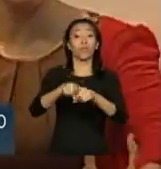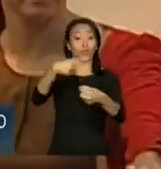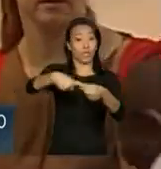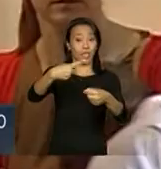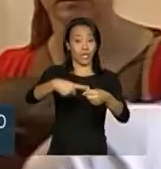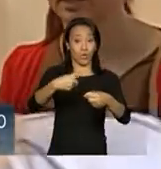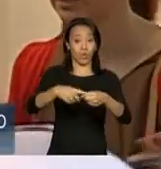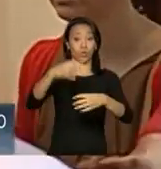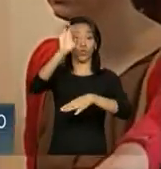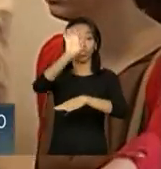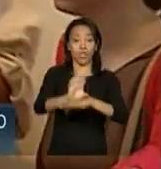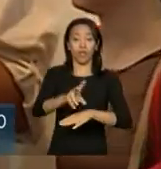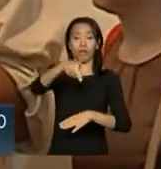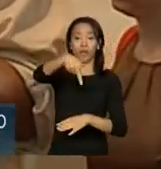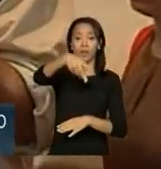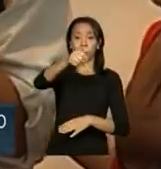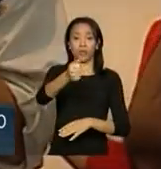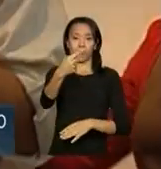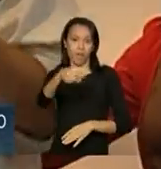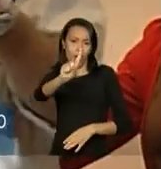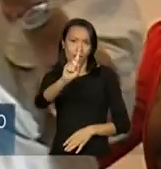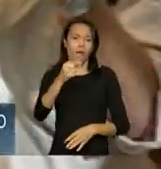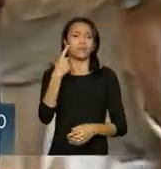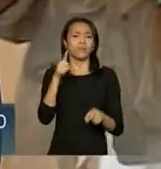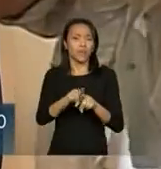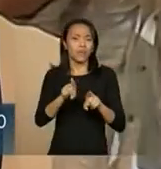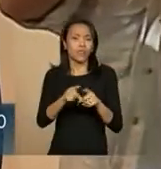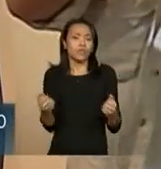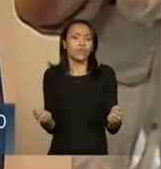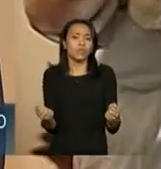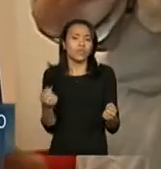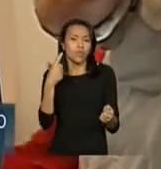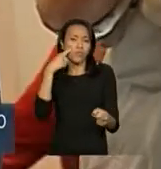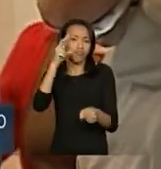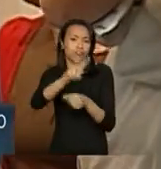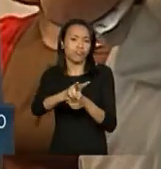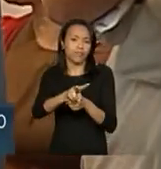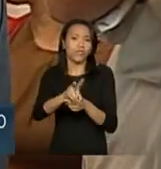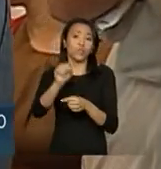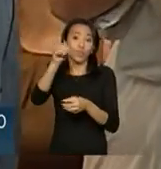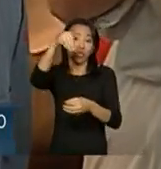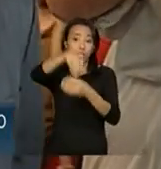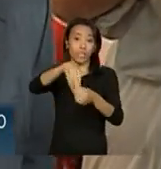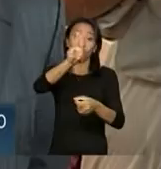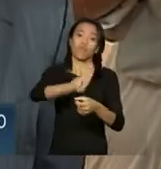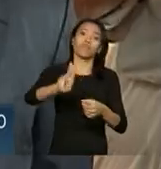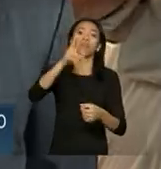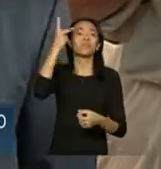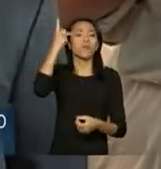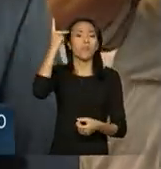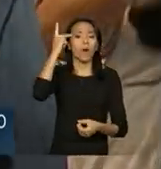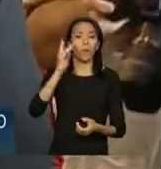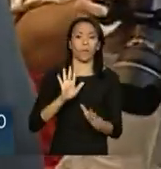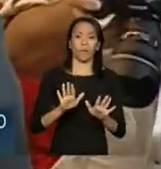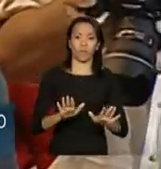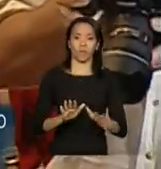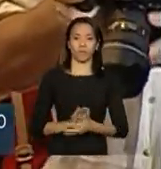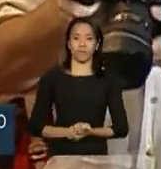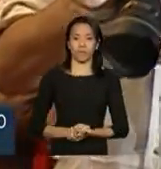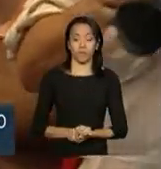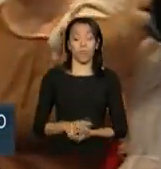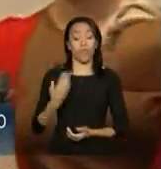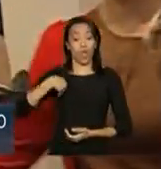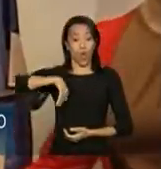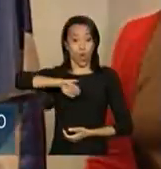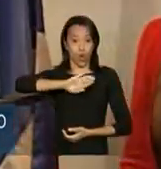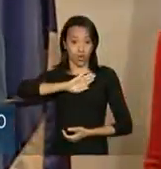supervisionando o núcleo da Universidade de São Paulo, lá no interior do estado do Pará. Então, nós